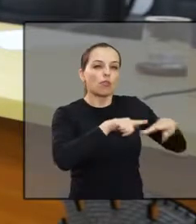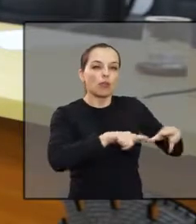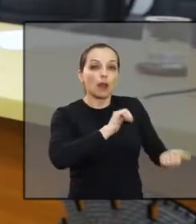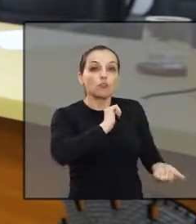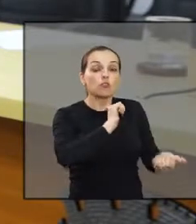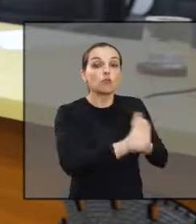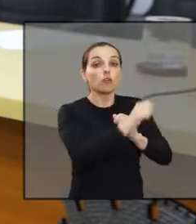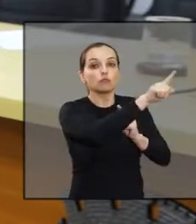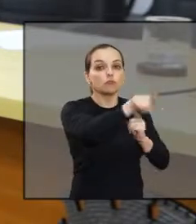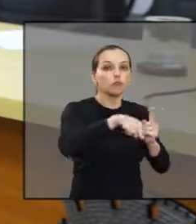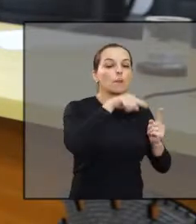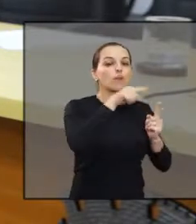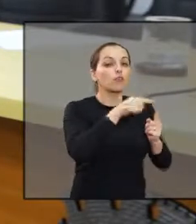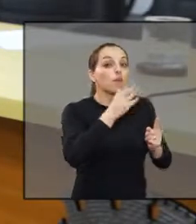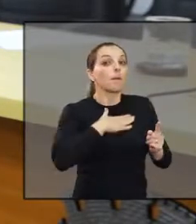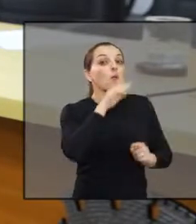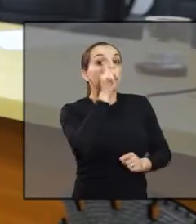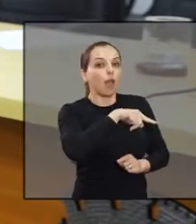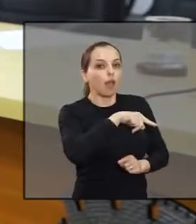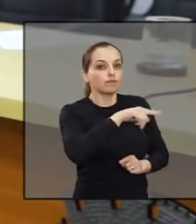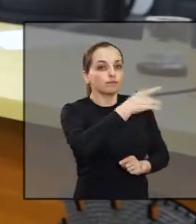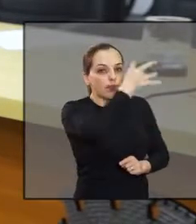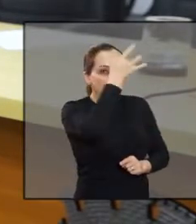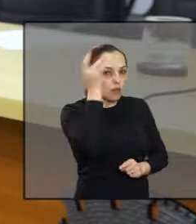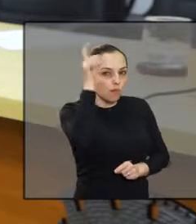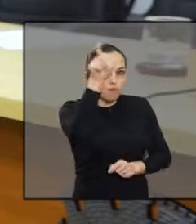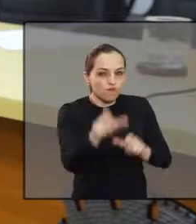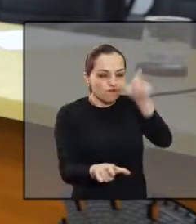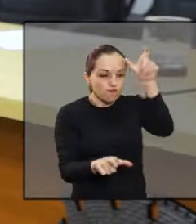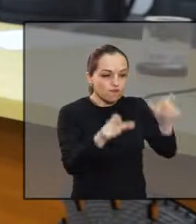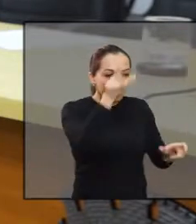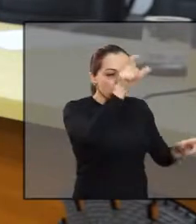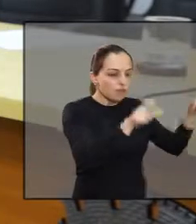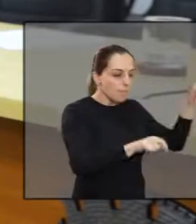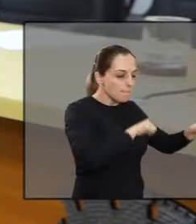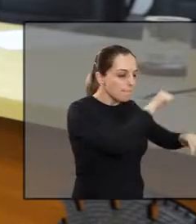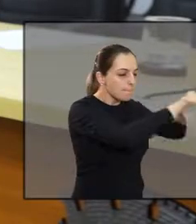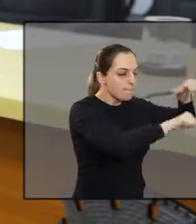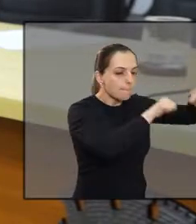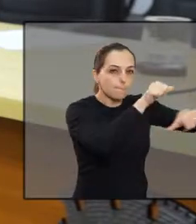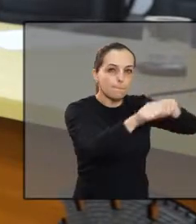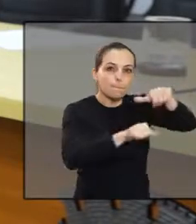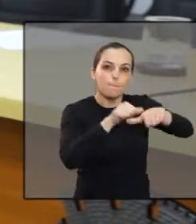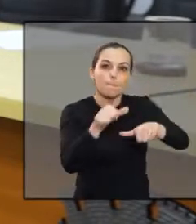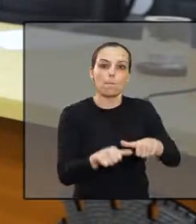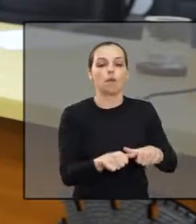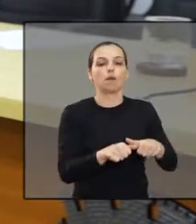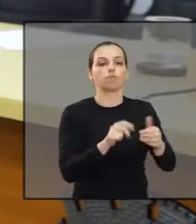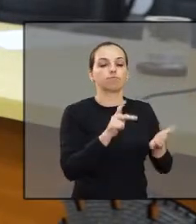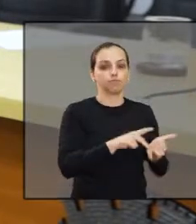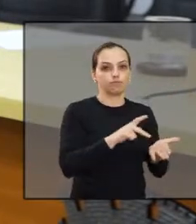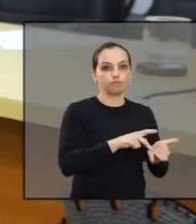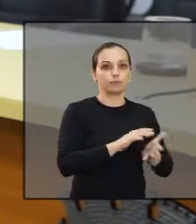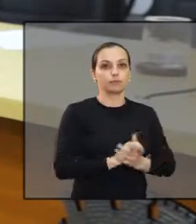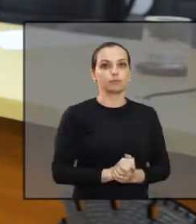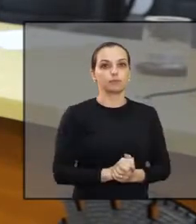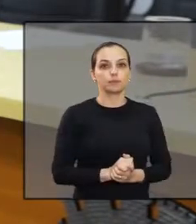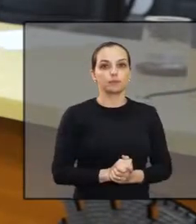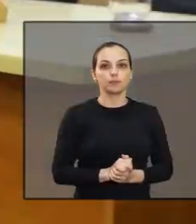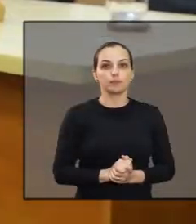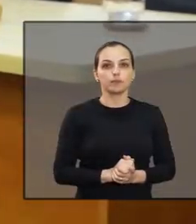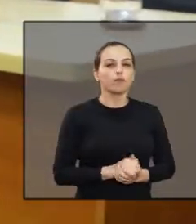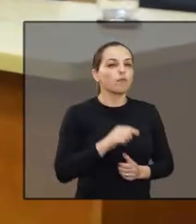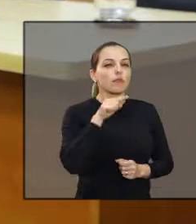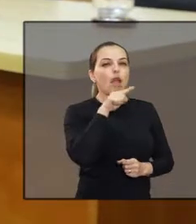eu me levanto com essa intenção, de fazer o melhor e transformar a vida das pessoas também, através do esporte.